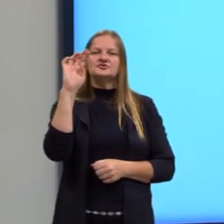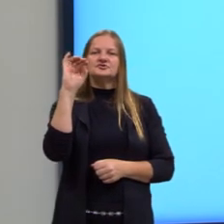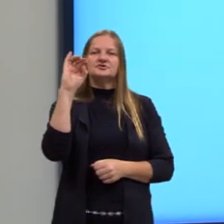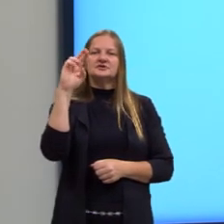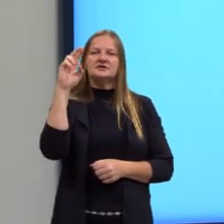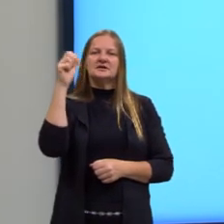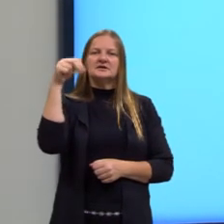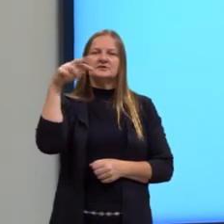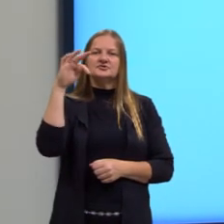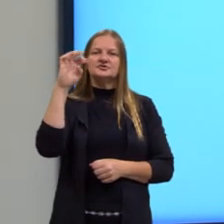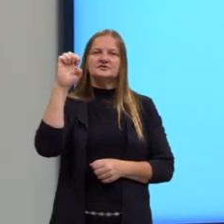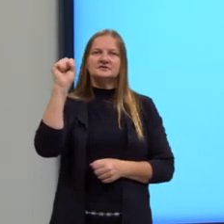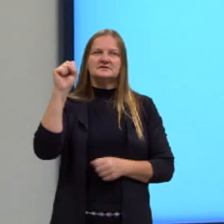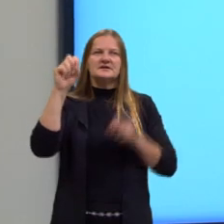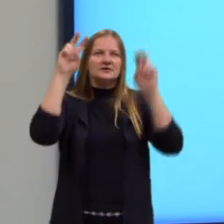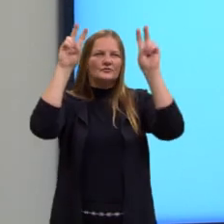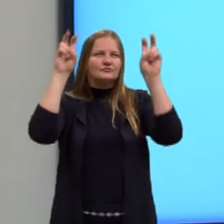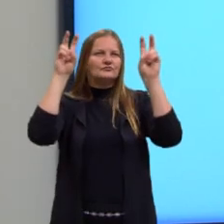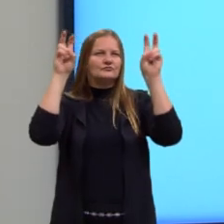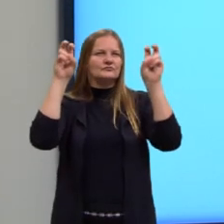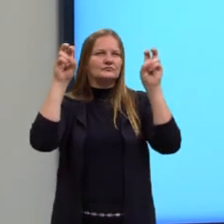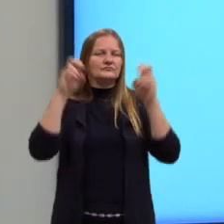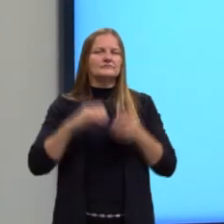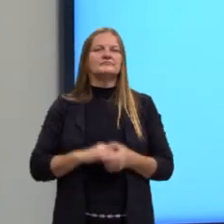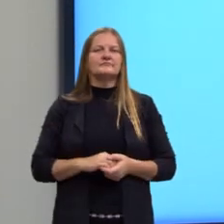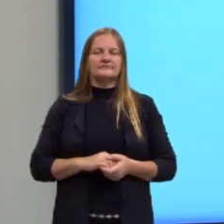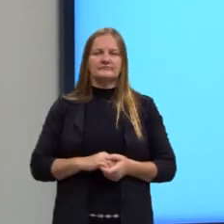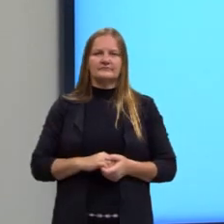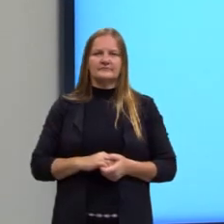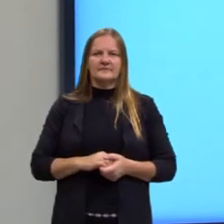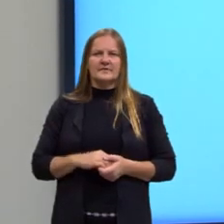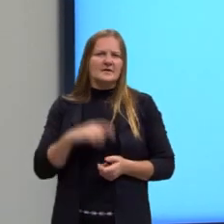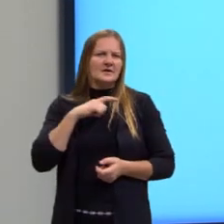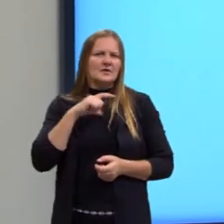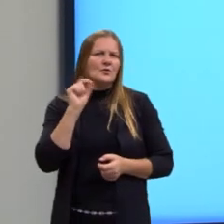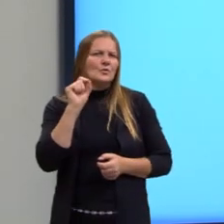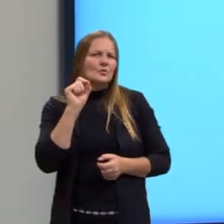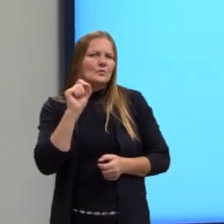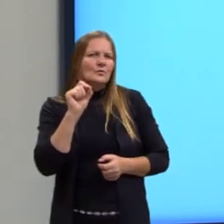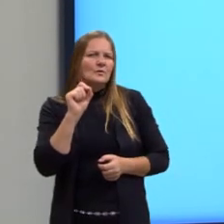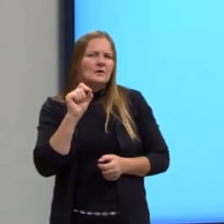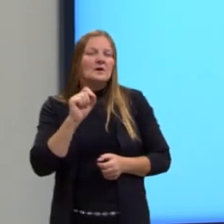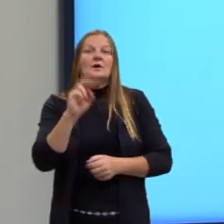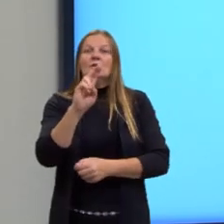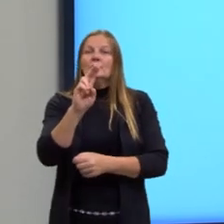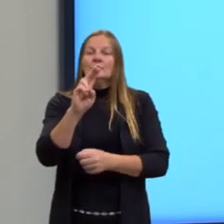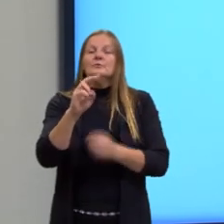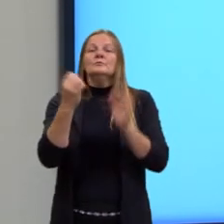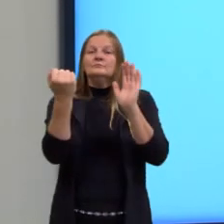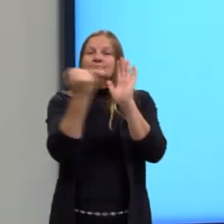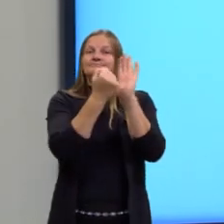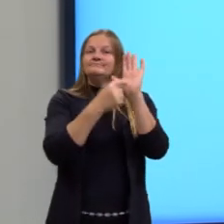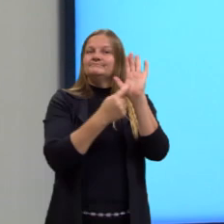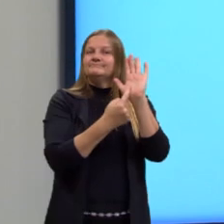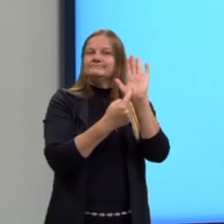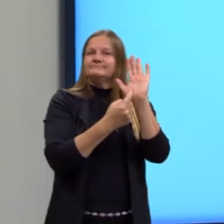abre aspas, fecha aspas. Esse é o nome da obra. Então,